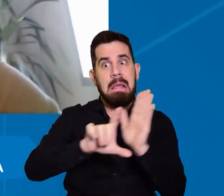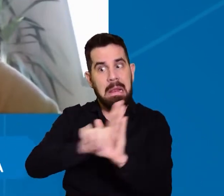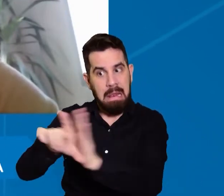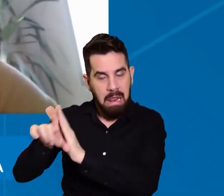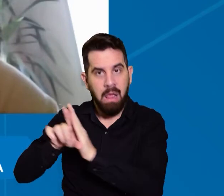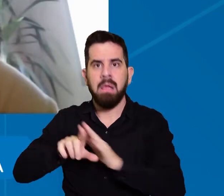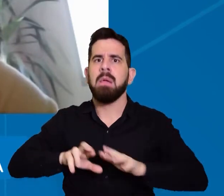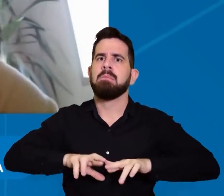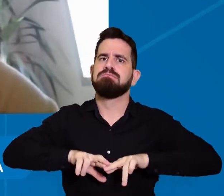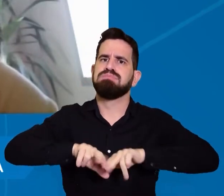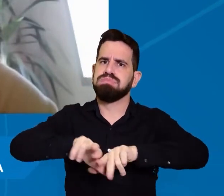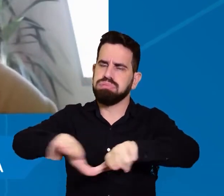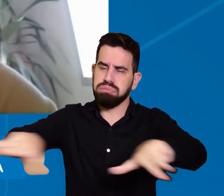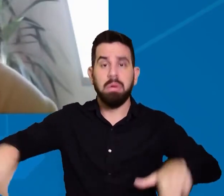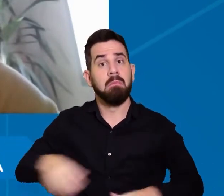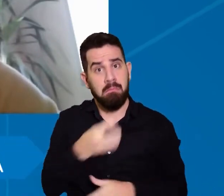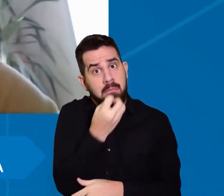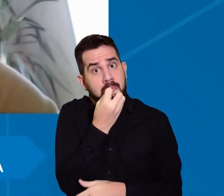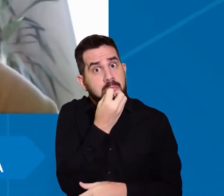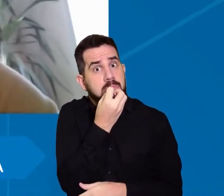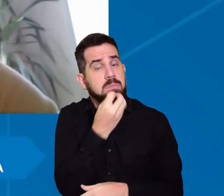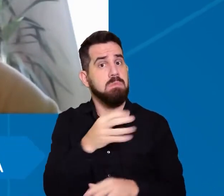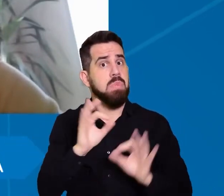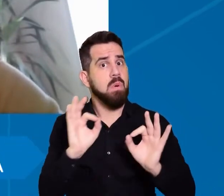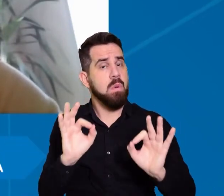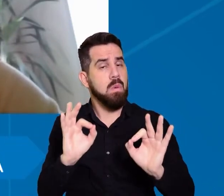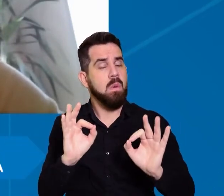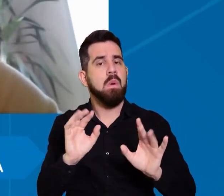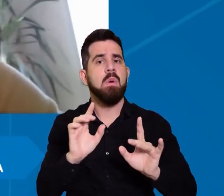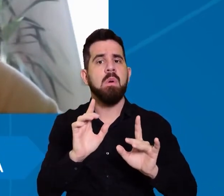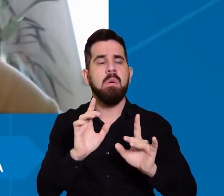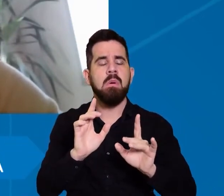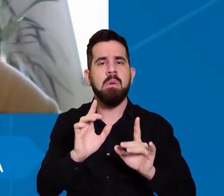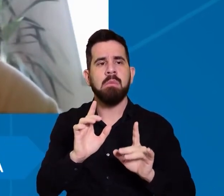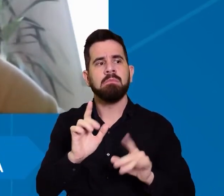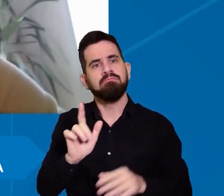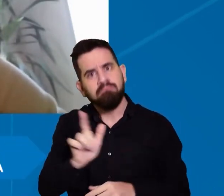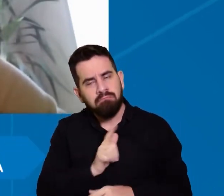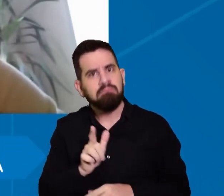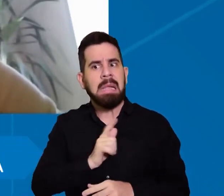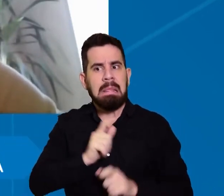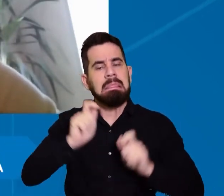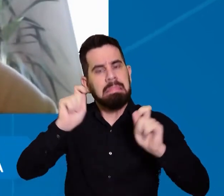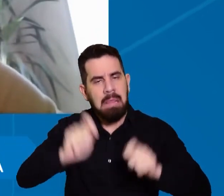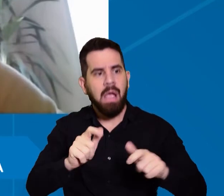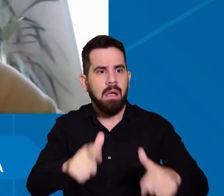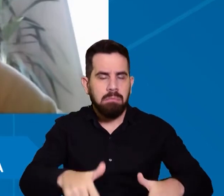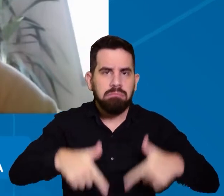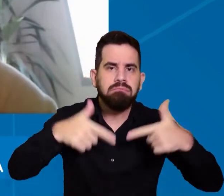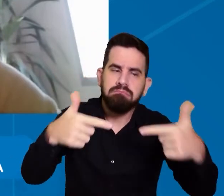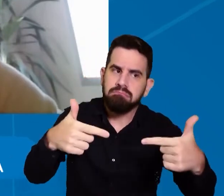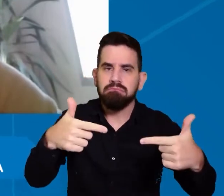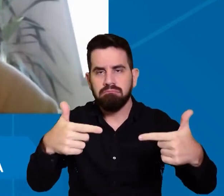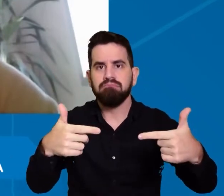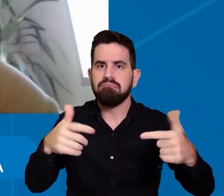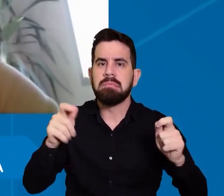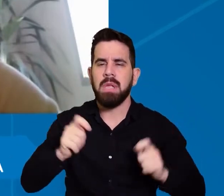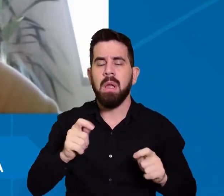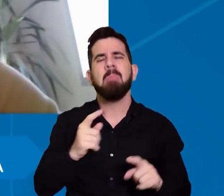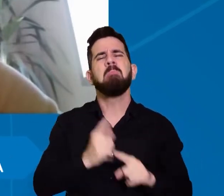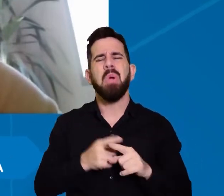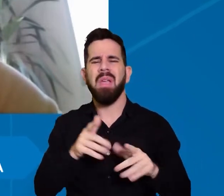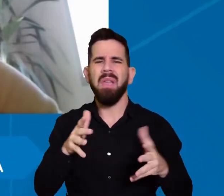é muito bom e relativamente aplicável. Por que eu digo relativamente aplicável?